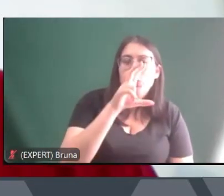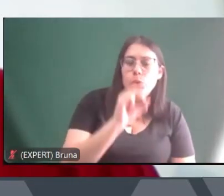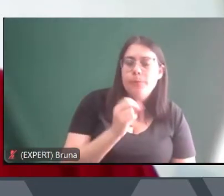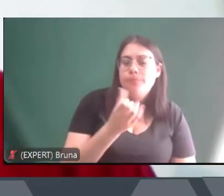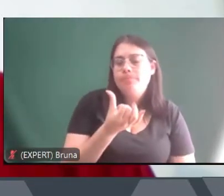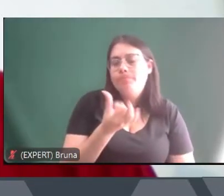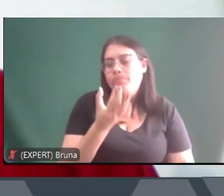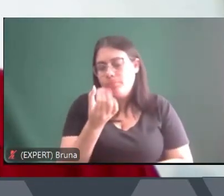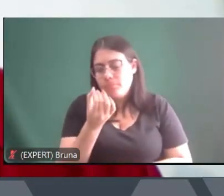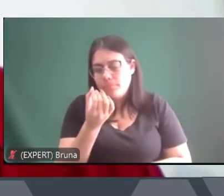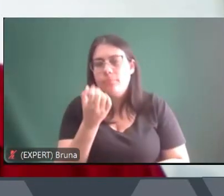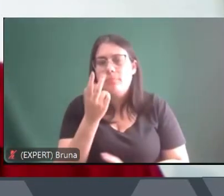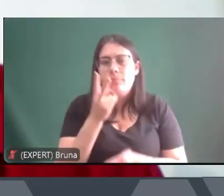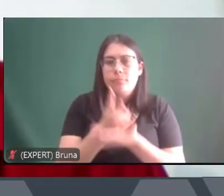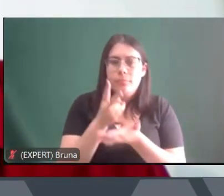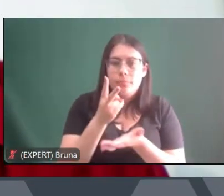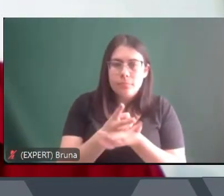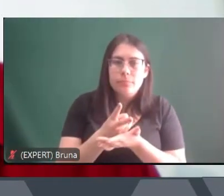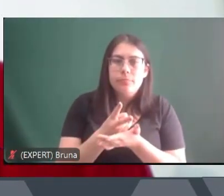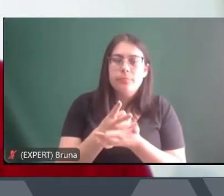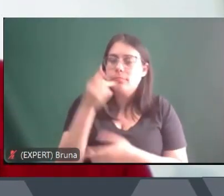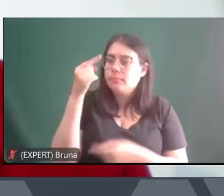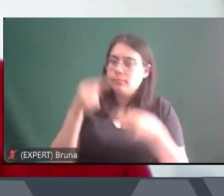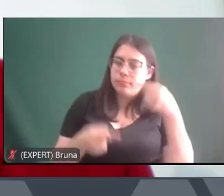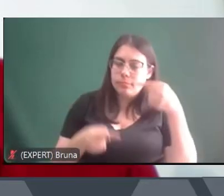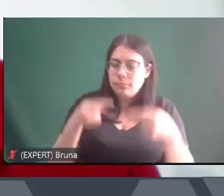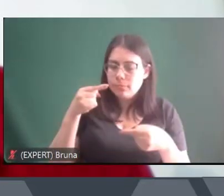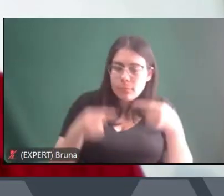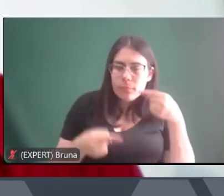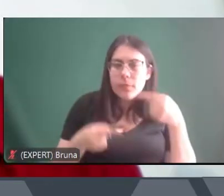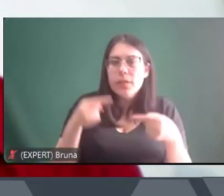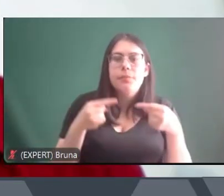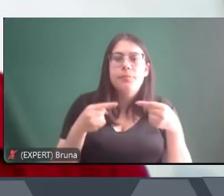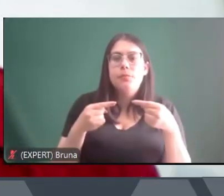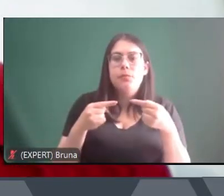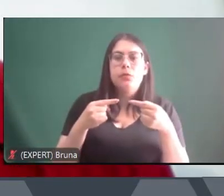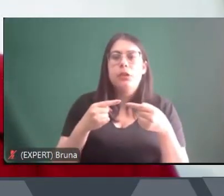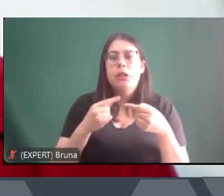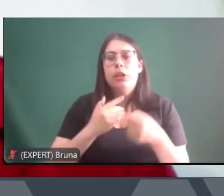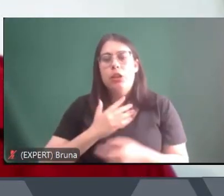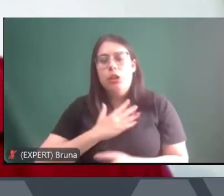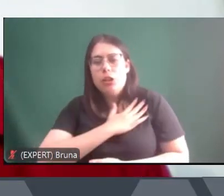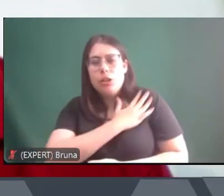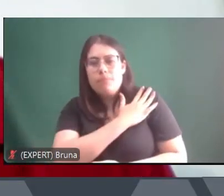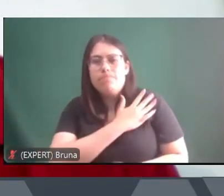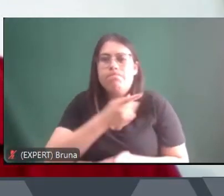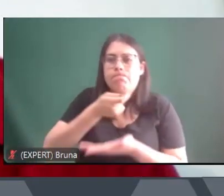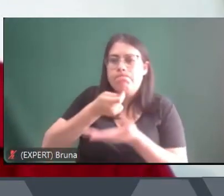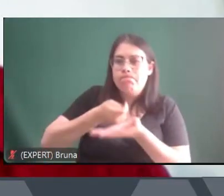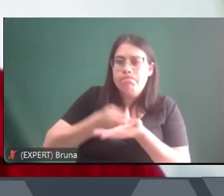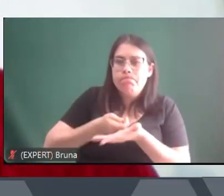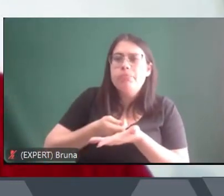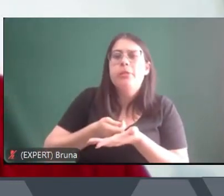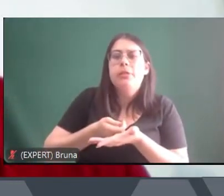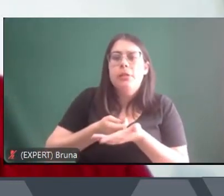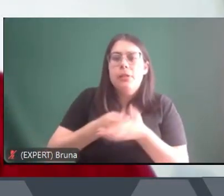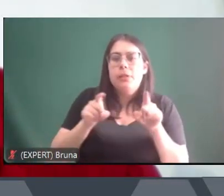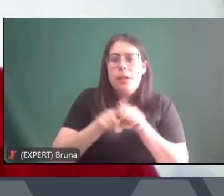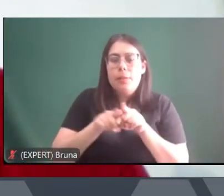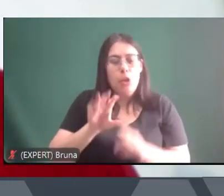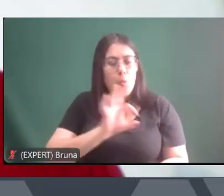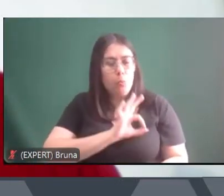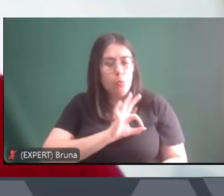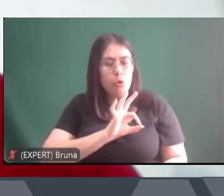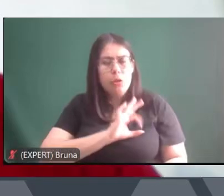passo sempre pelo debate em torno da ditadura militar e do papel da formação das polícias, da polícia militar